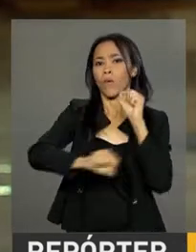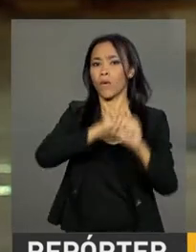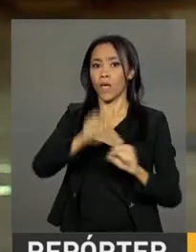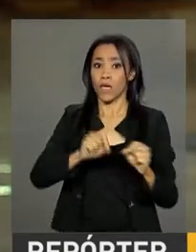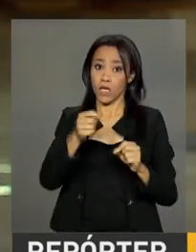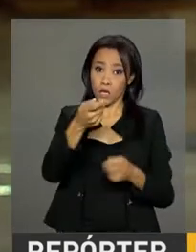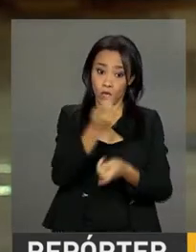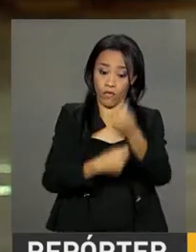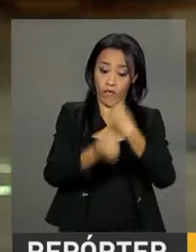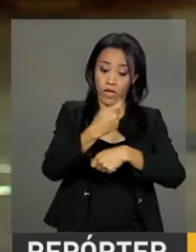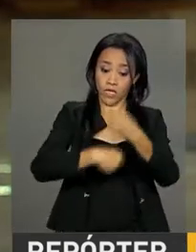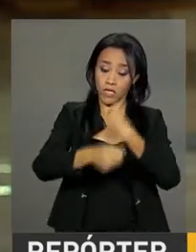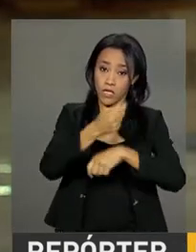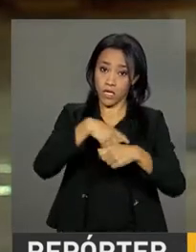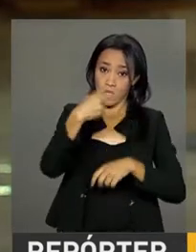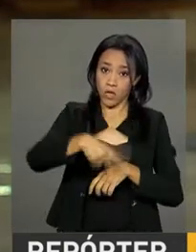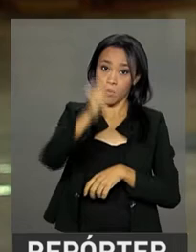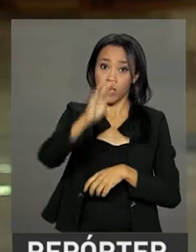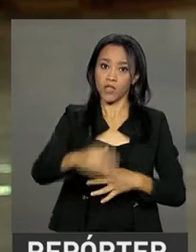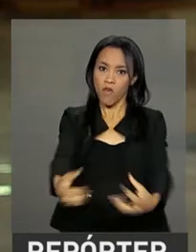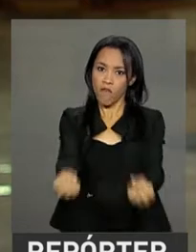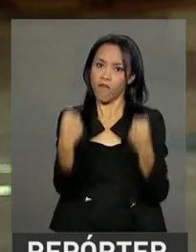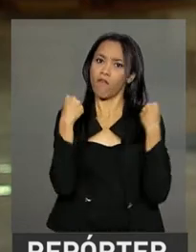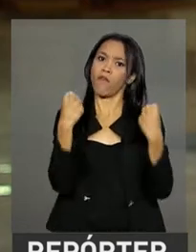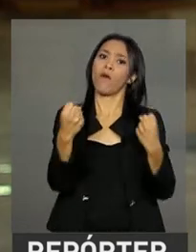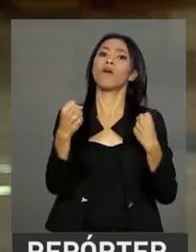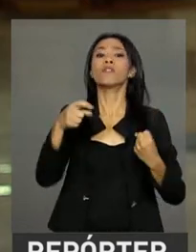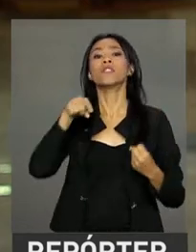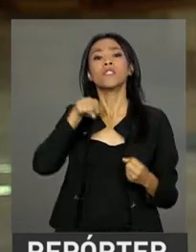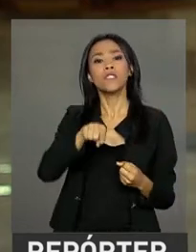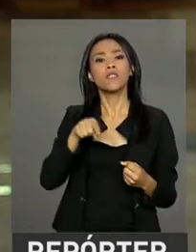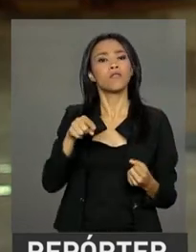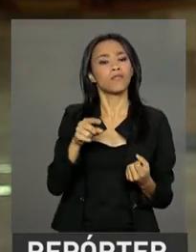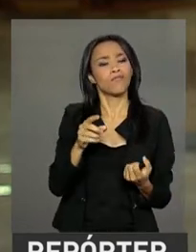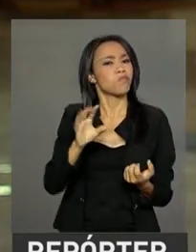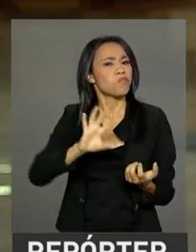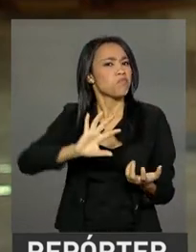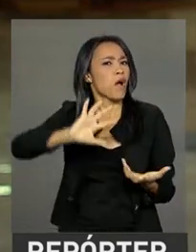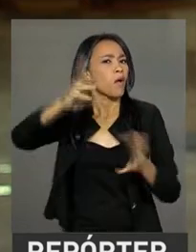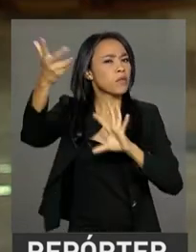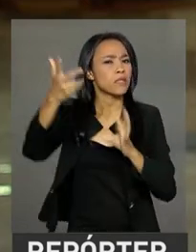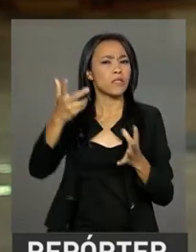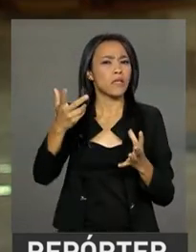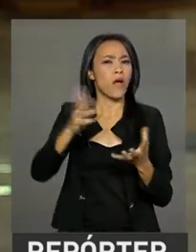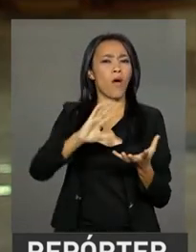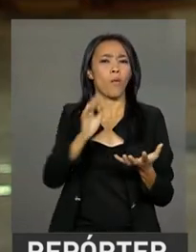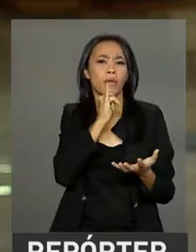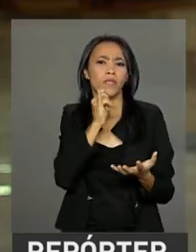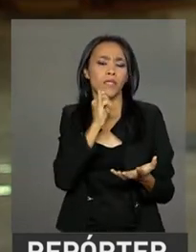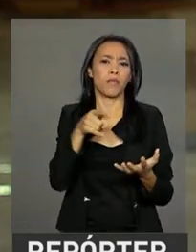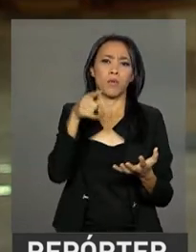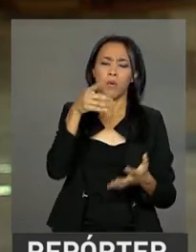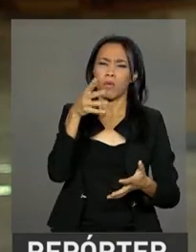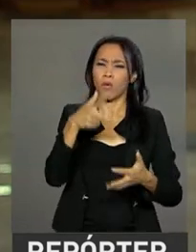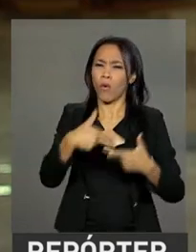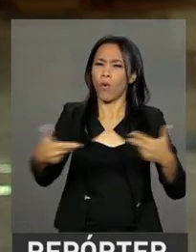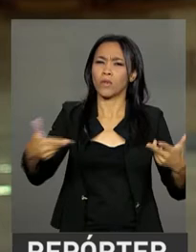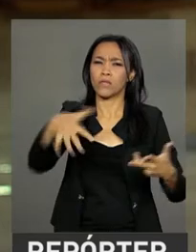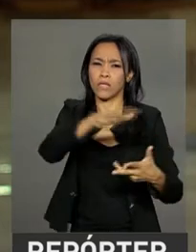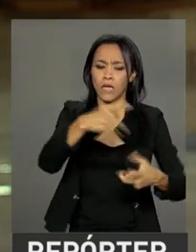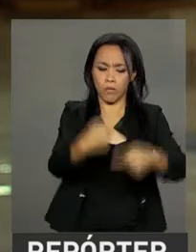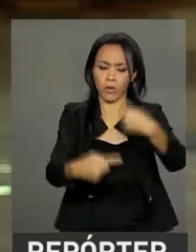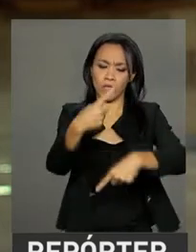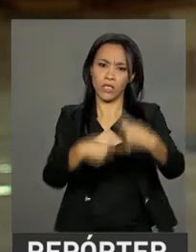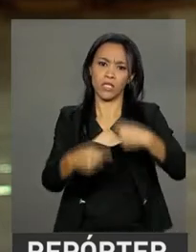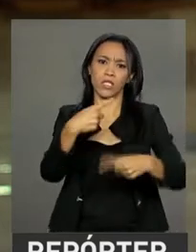financeiro do país é forte. Isso considerando possíveis choques externos com uma política em termos comerciais mais